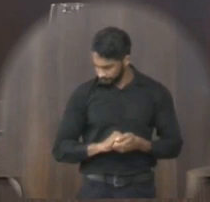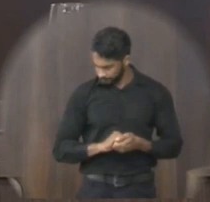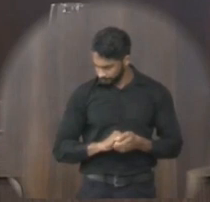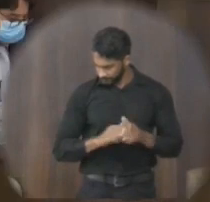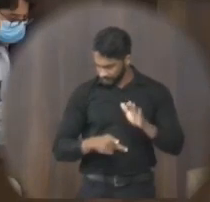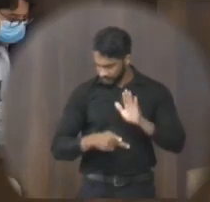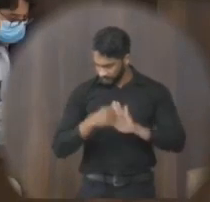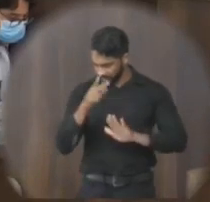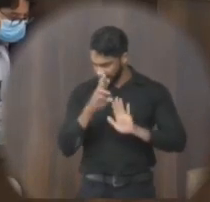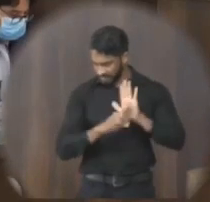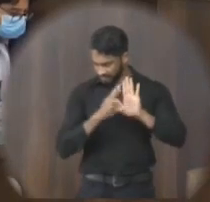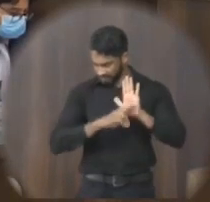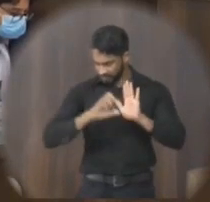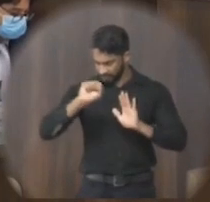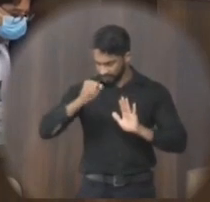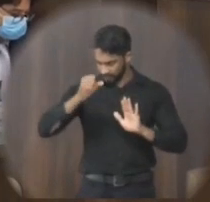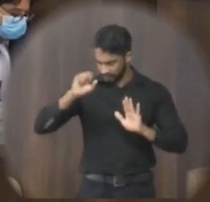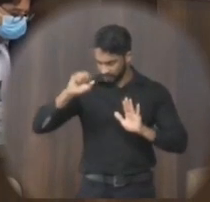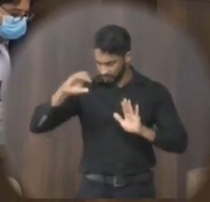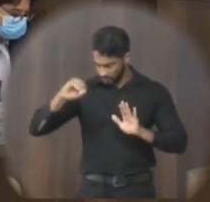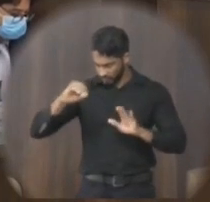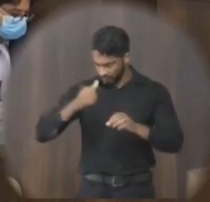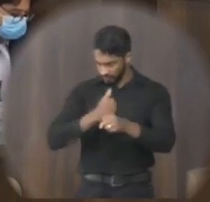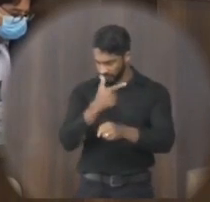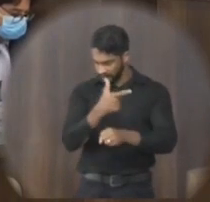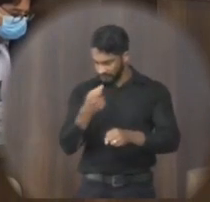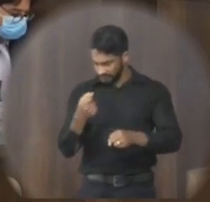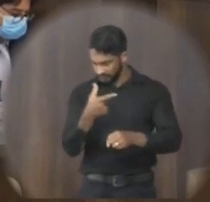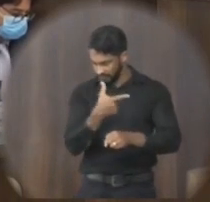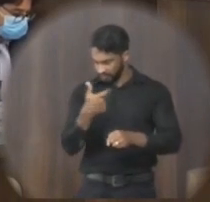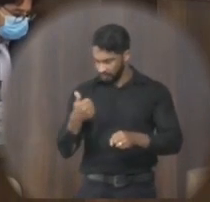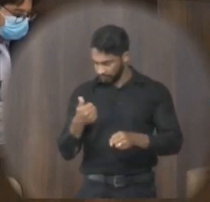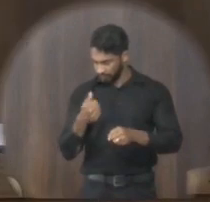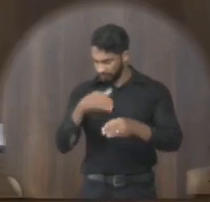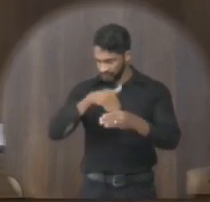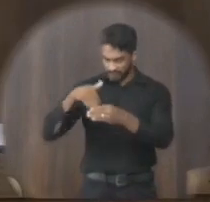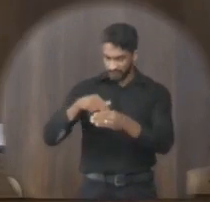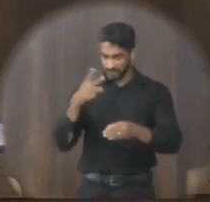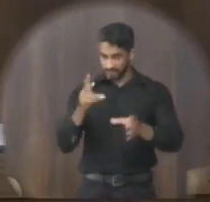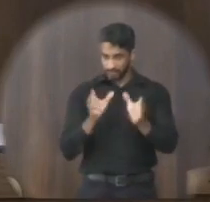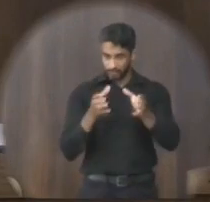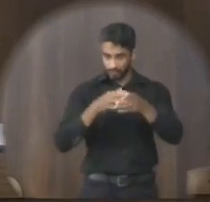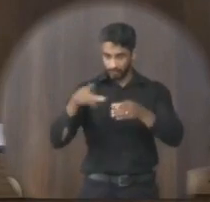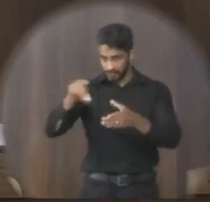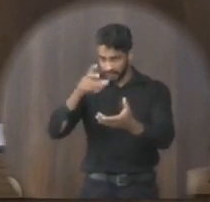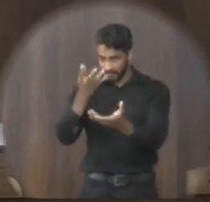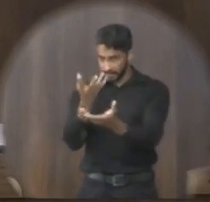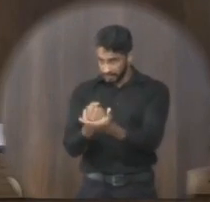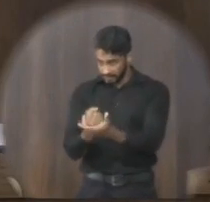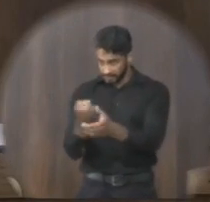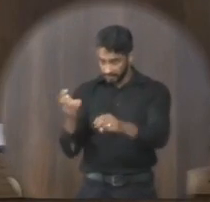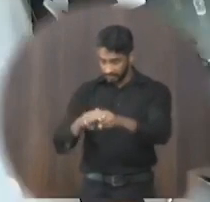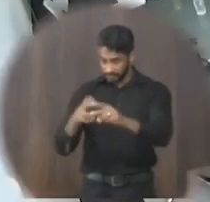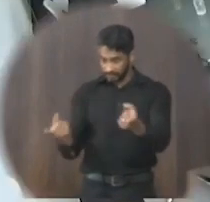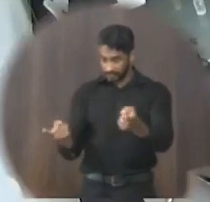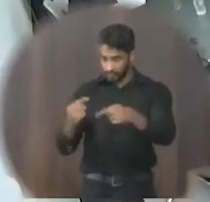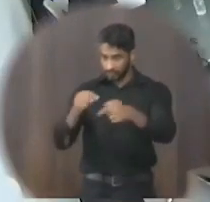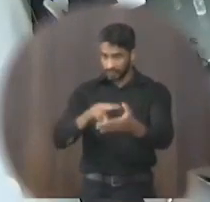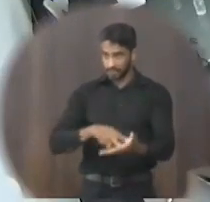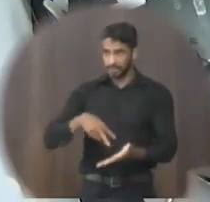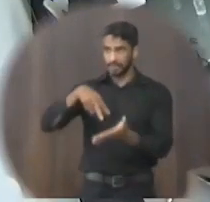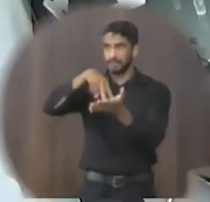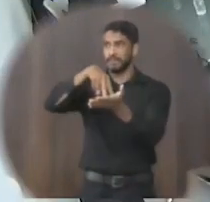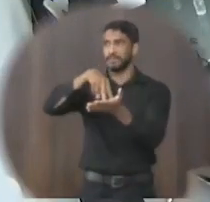Projeto de resolução 08-2021 está em votação em segundo turno Quem for a favor permaneça sentado e quem for contra que se levante